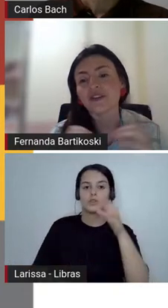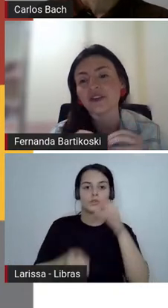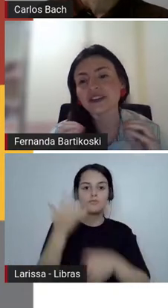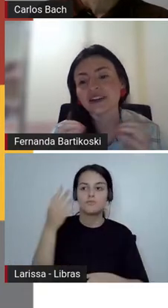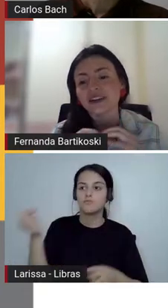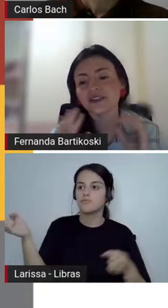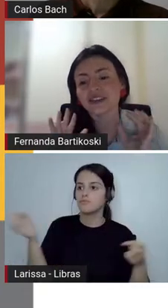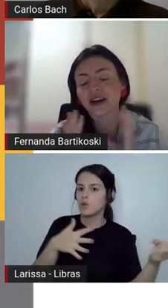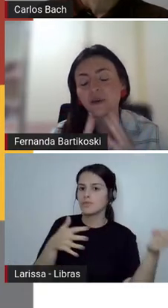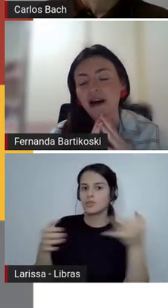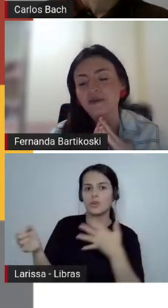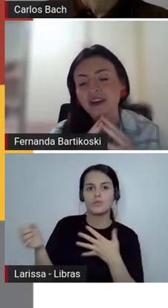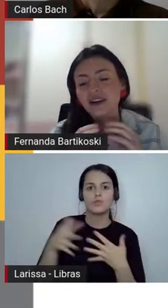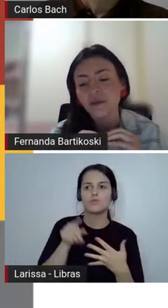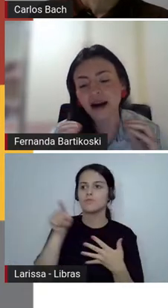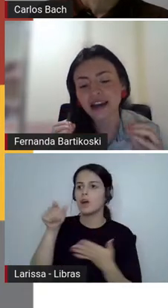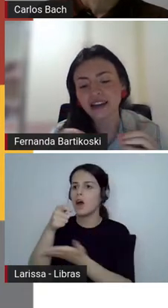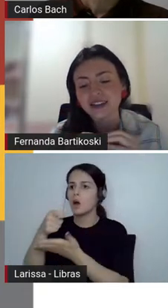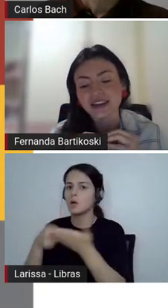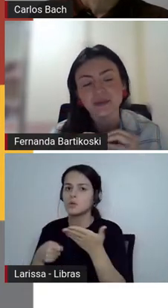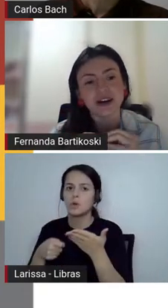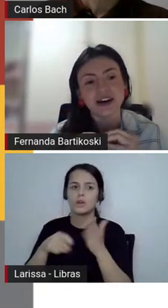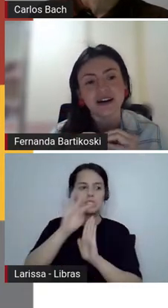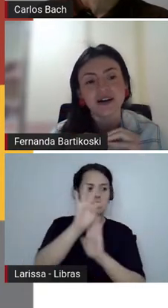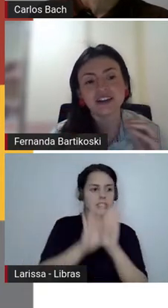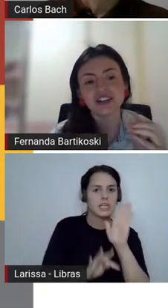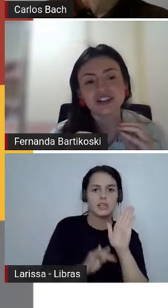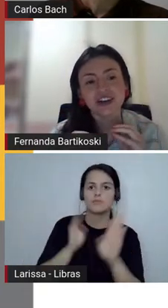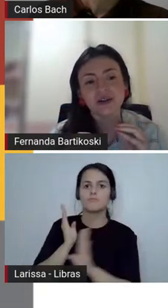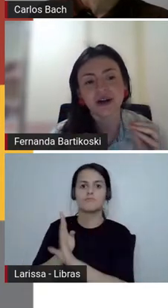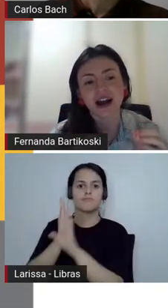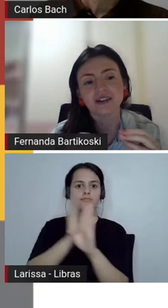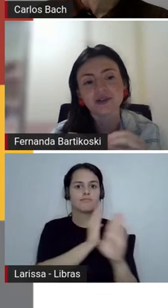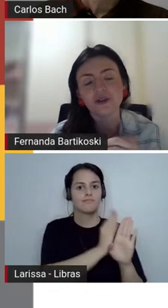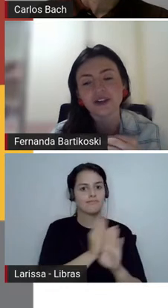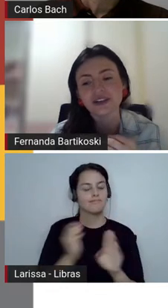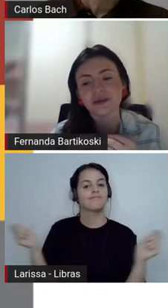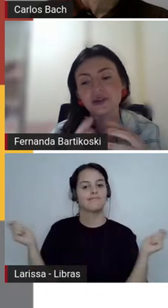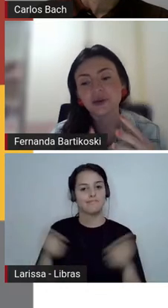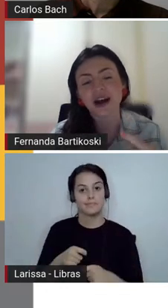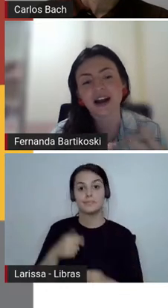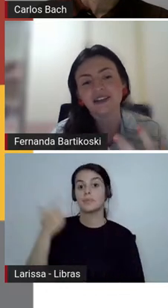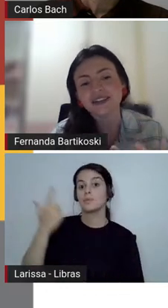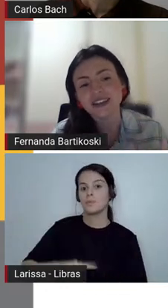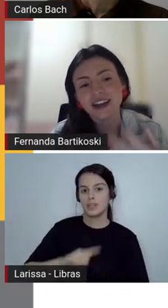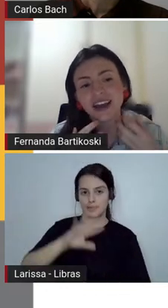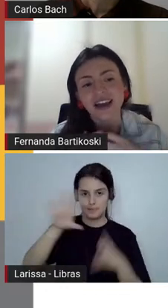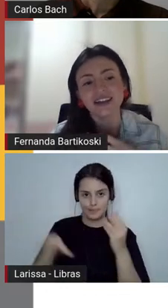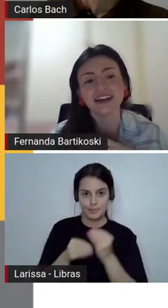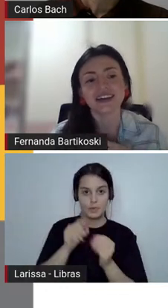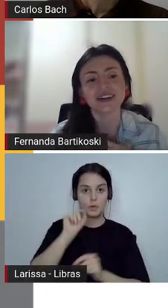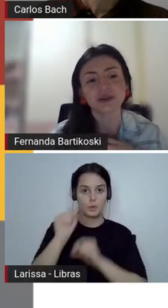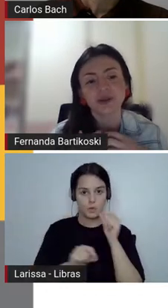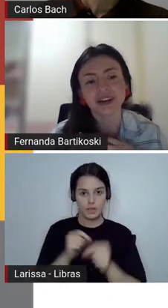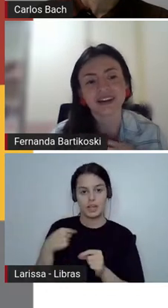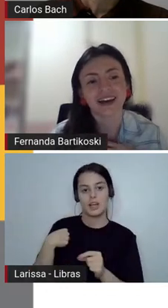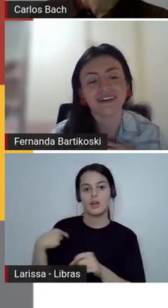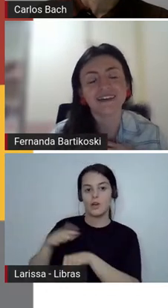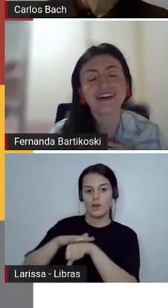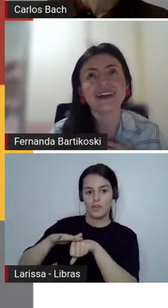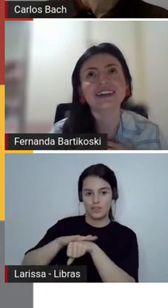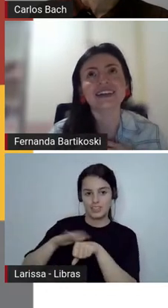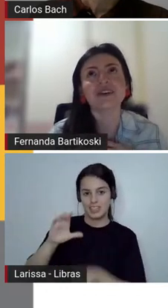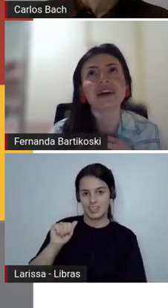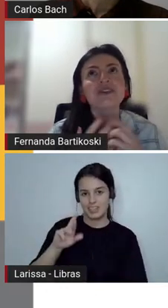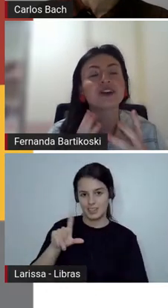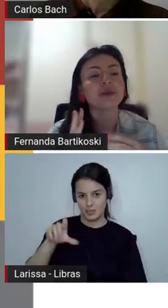Eu vou até, vou fazer, né, um parêntese, assim, para a gente, eu e o Carlos conversamos, e o Carlos, ele é da literatura, né?